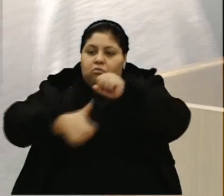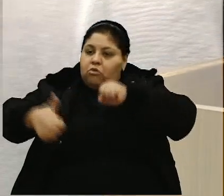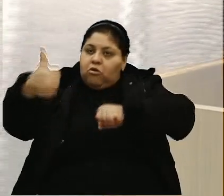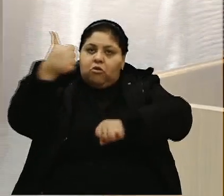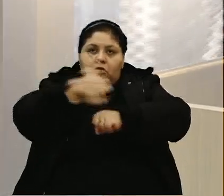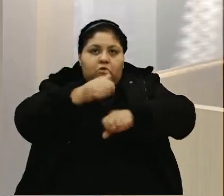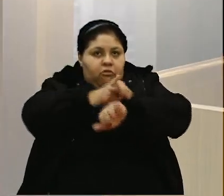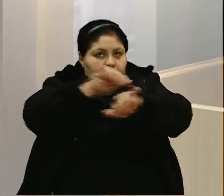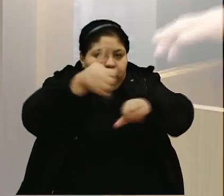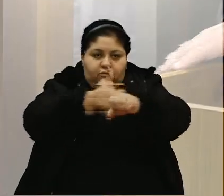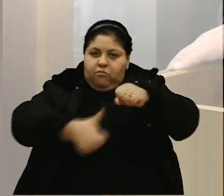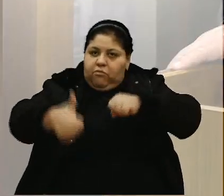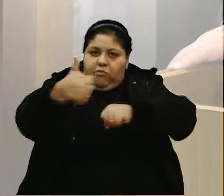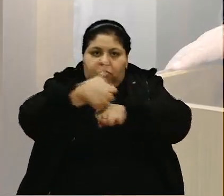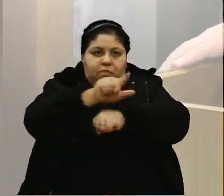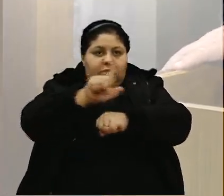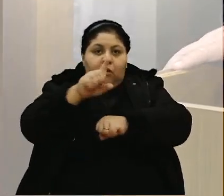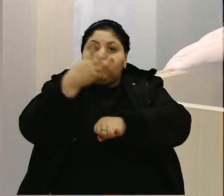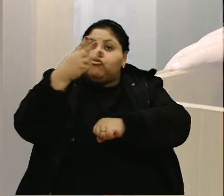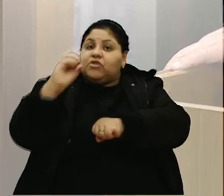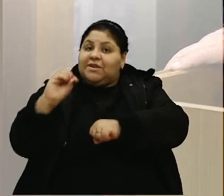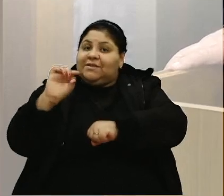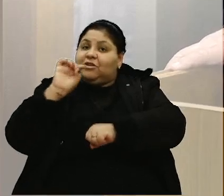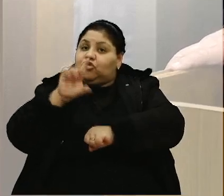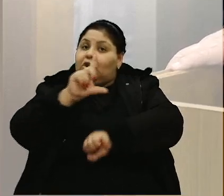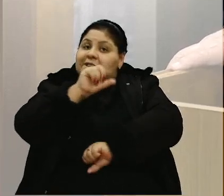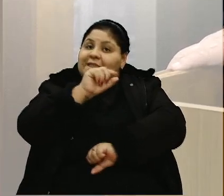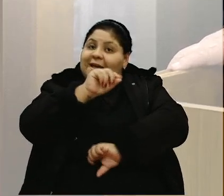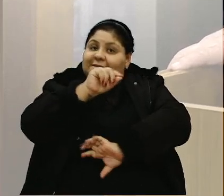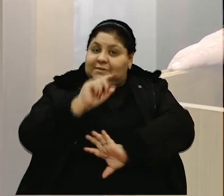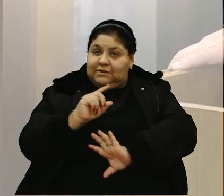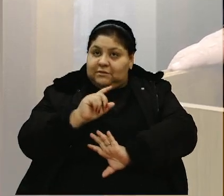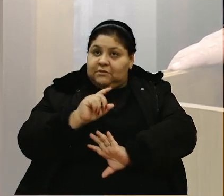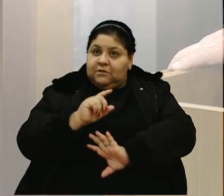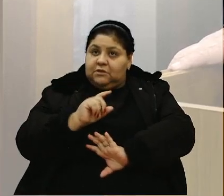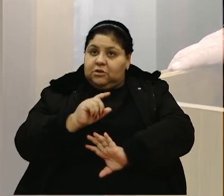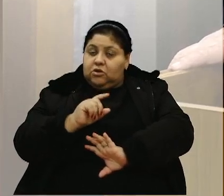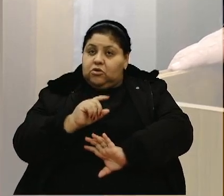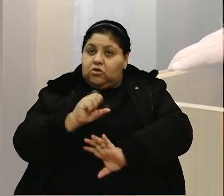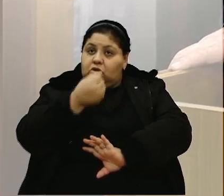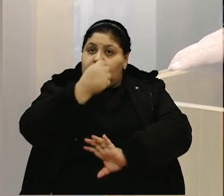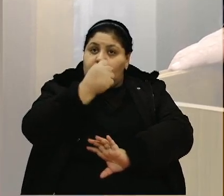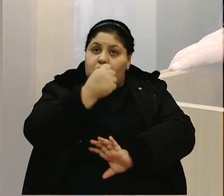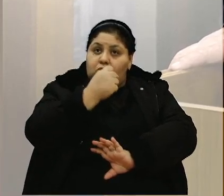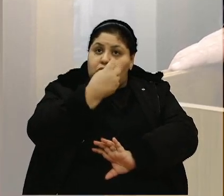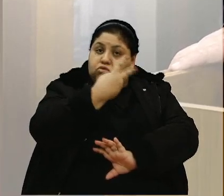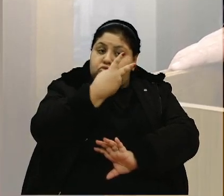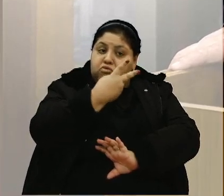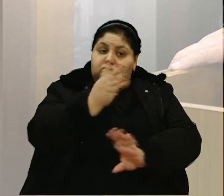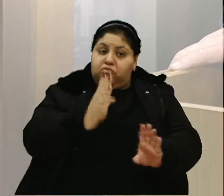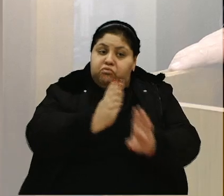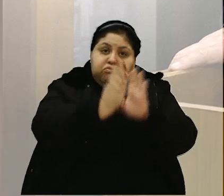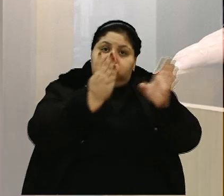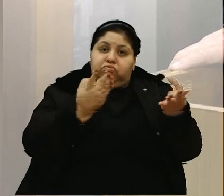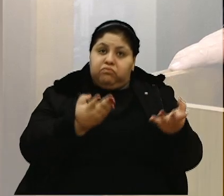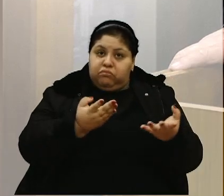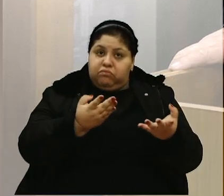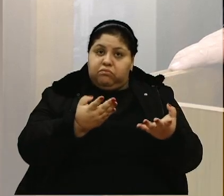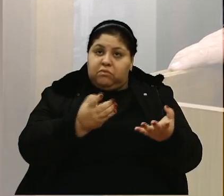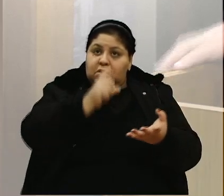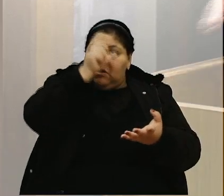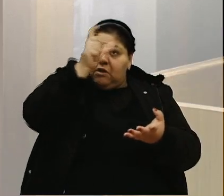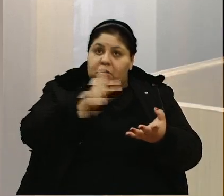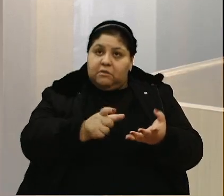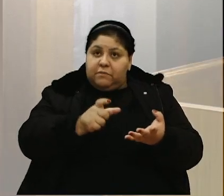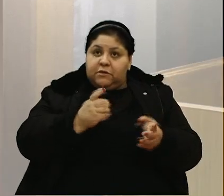passei as 30 que precisava. Passei só 10. 8 não... Duas não acharam. Pessoa de fora é difícil.